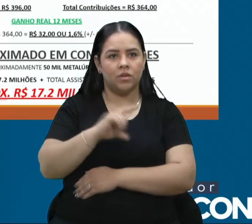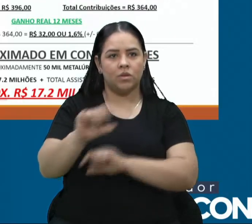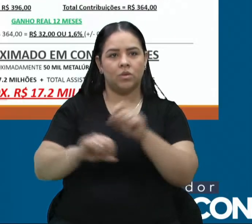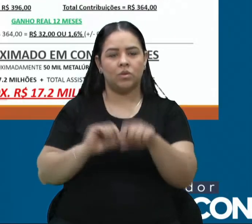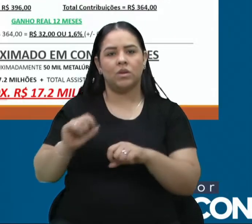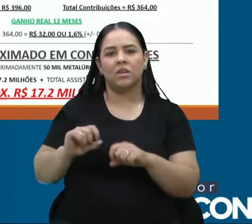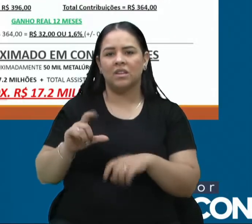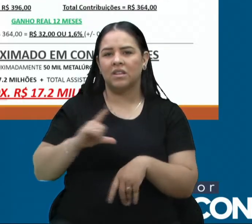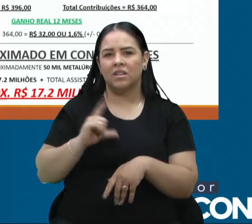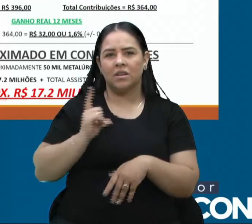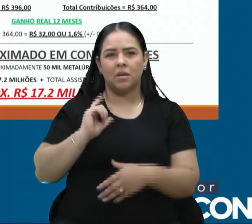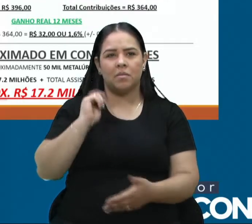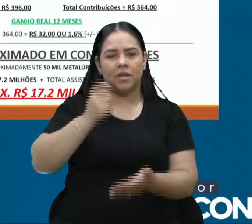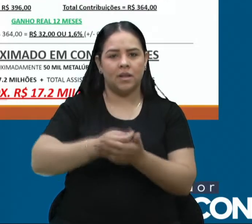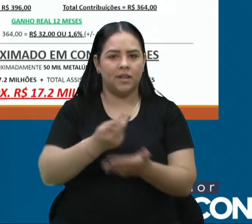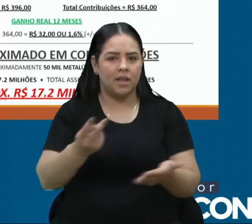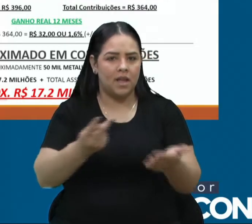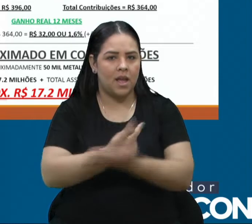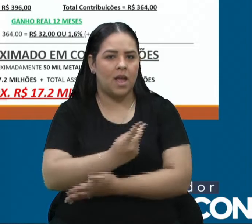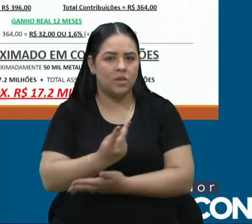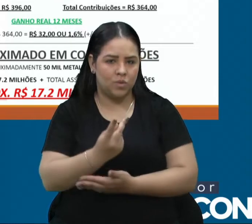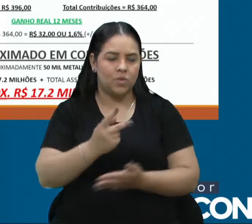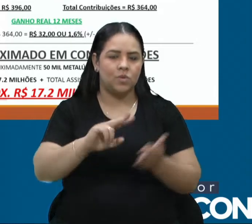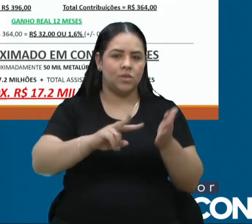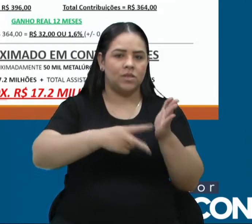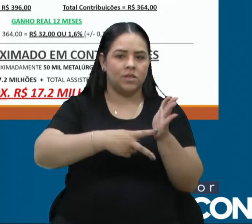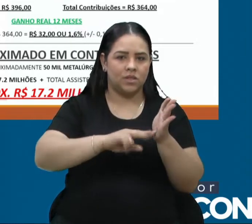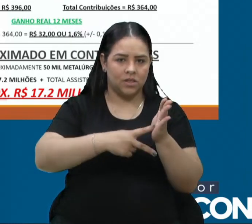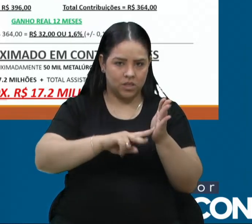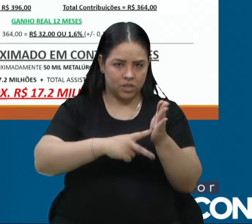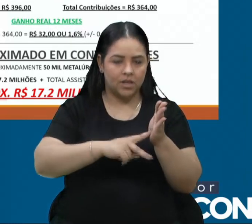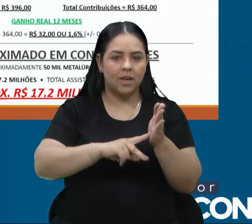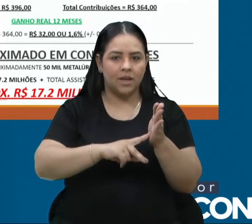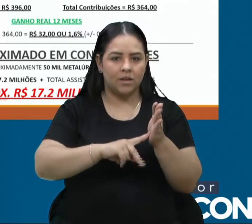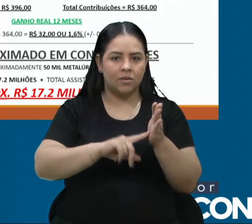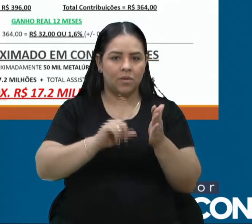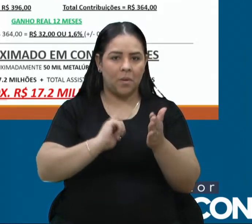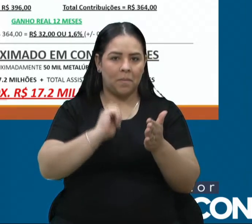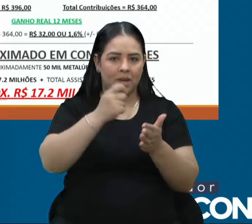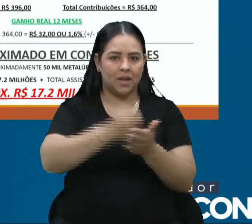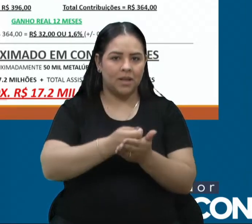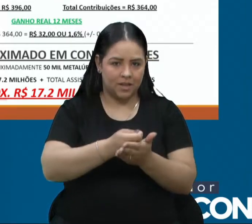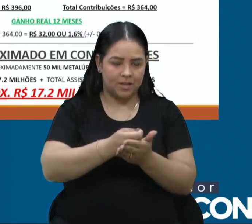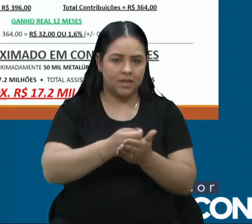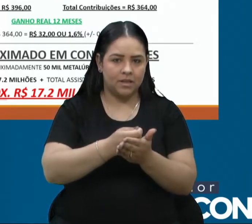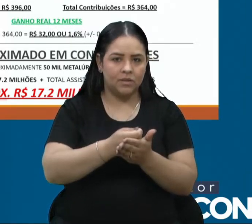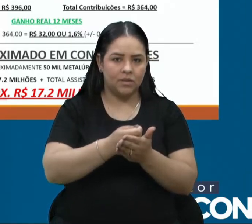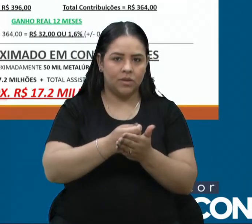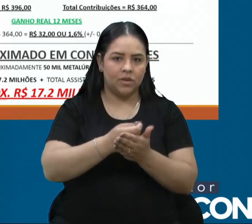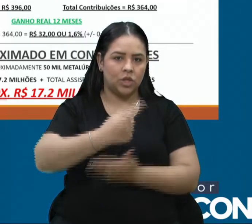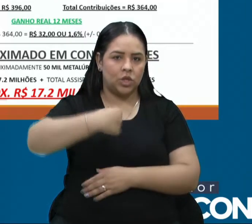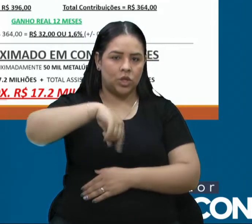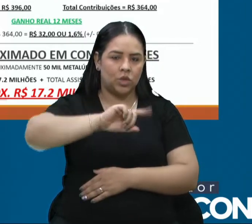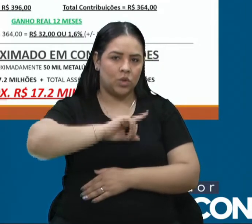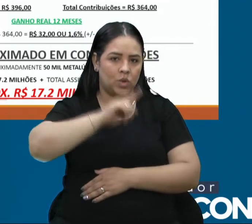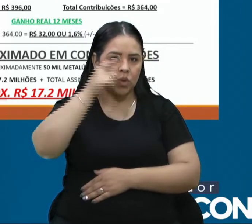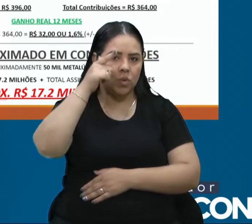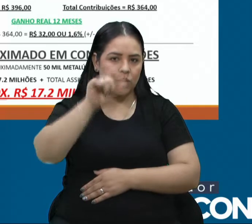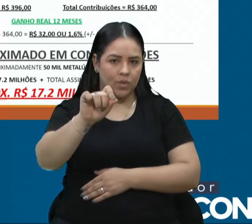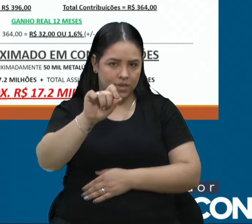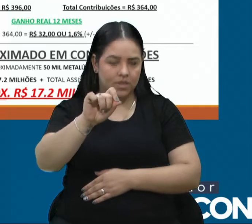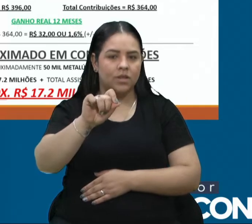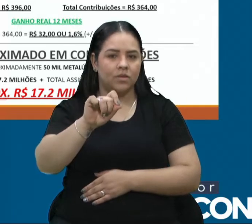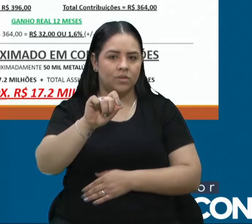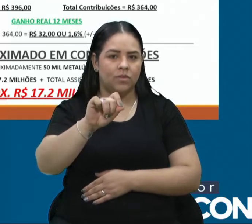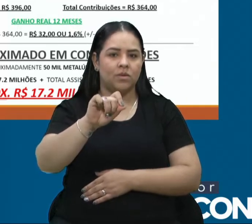indevidamente pelo Sindicato dos Metalúrgicos, a contribuição confederativa, que no fim a gente conseguiu vencer. O